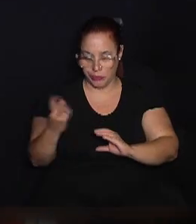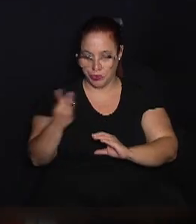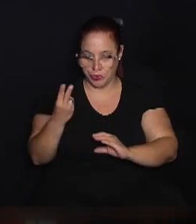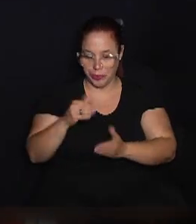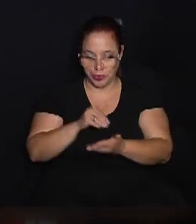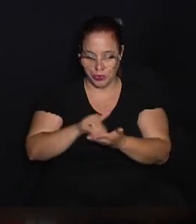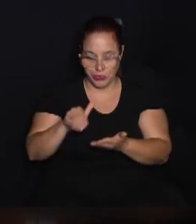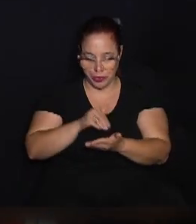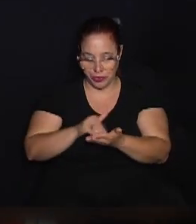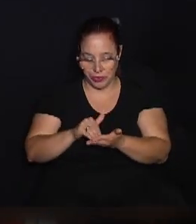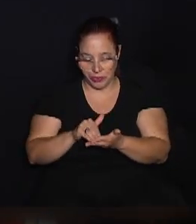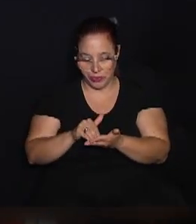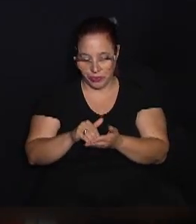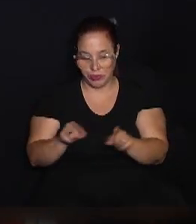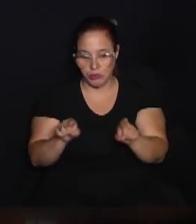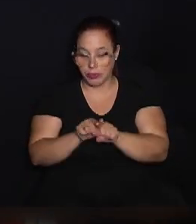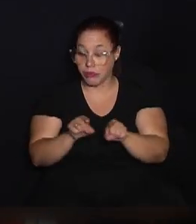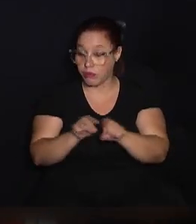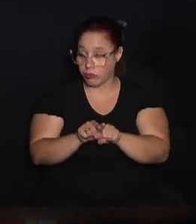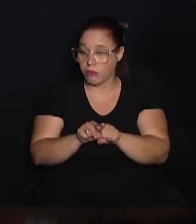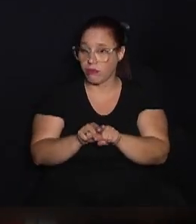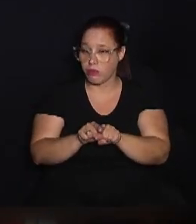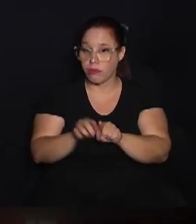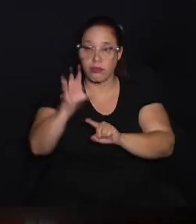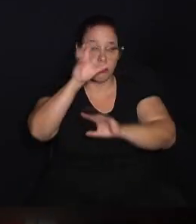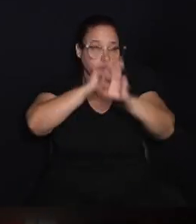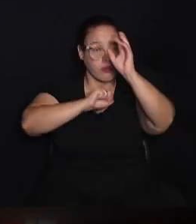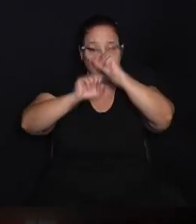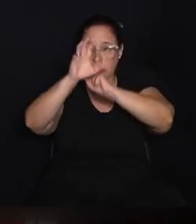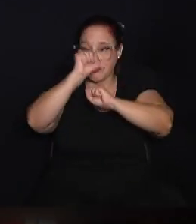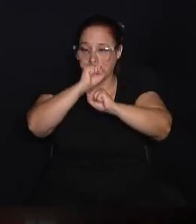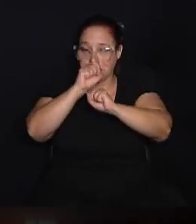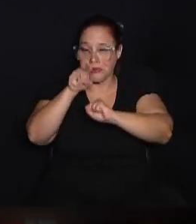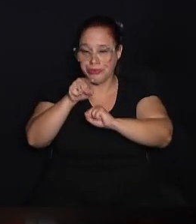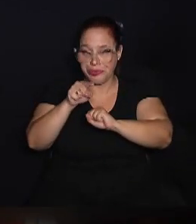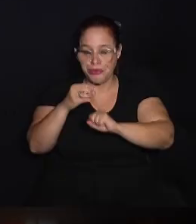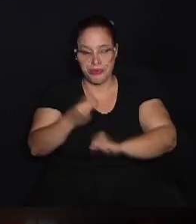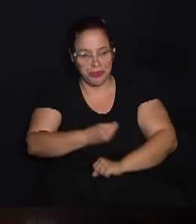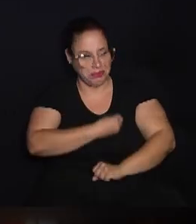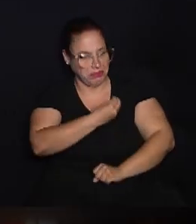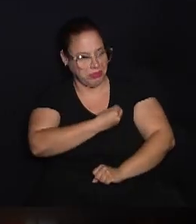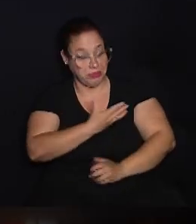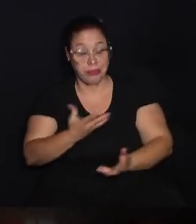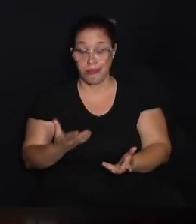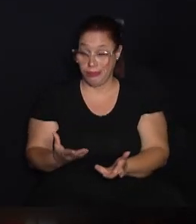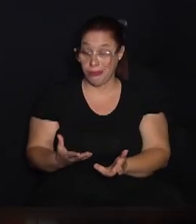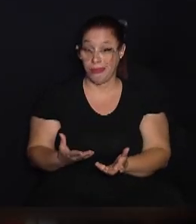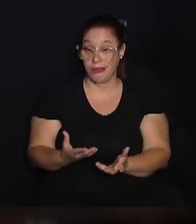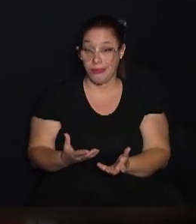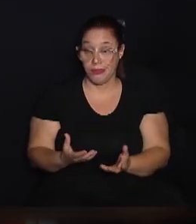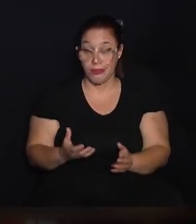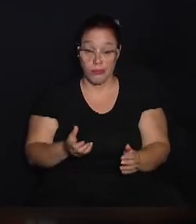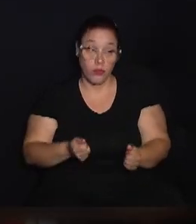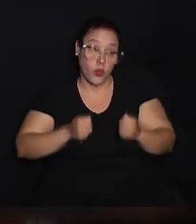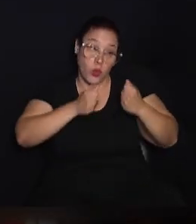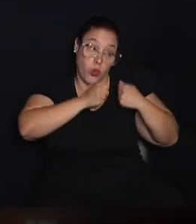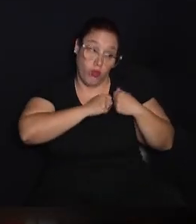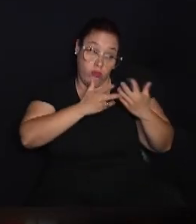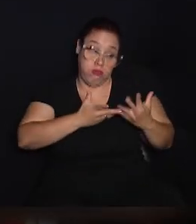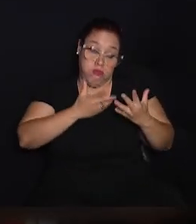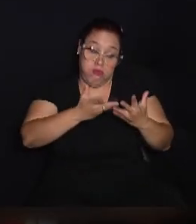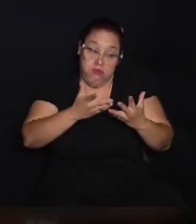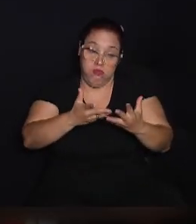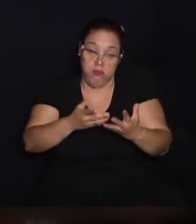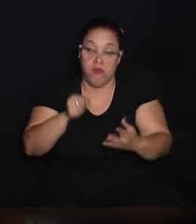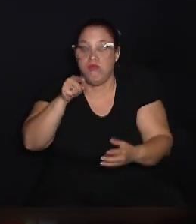segundo secretário, também foi um aprendizado ímpar na minha vida. E tudo isso foi dando bagagem aqui, meus professores.